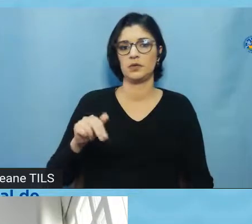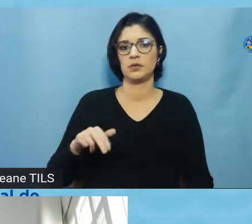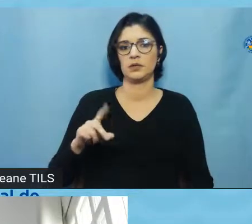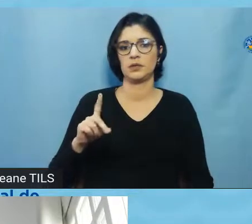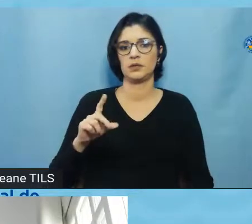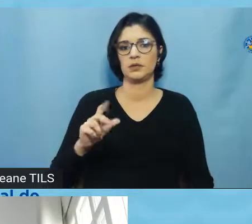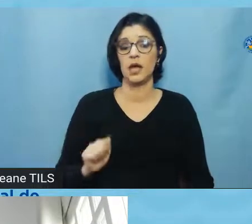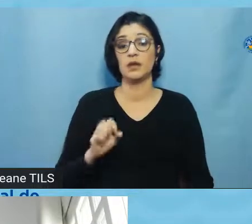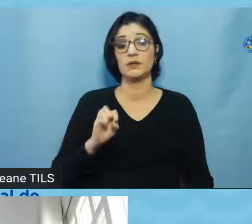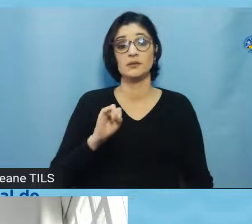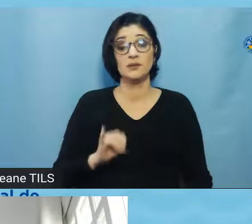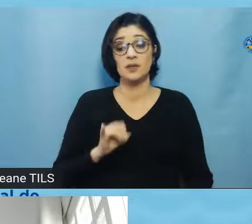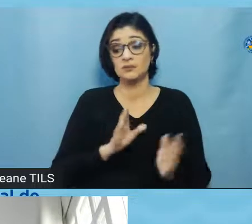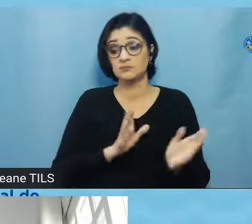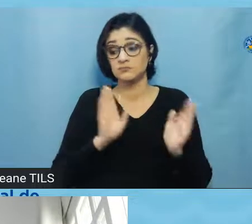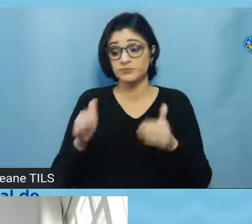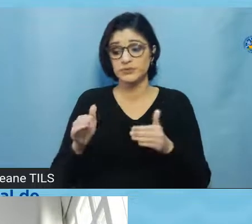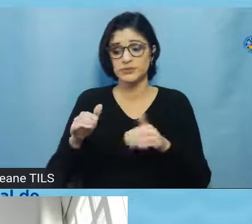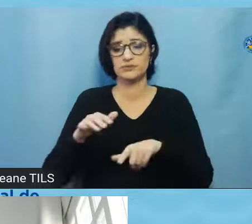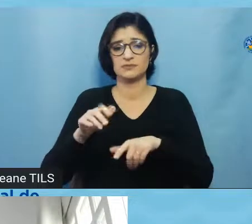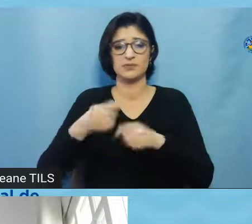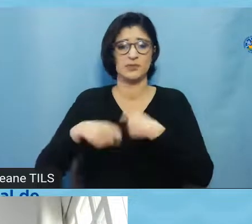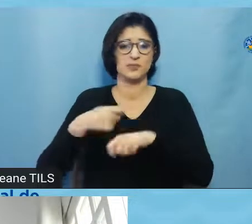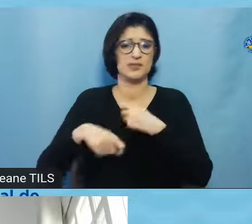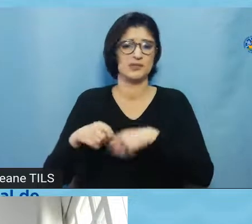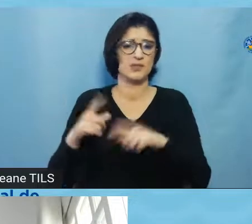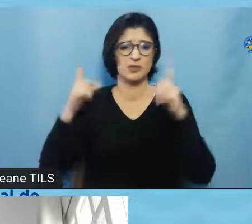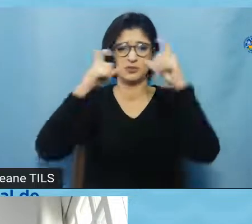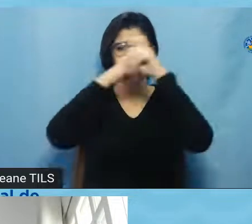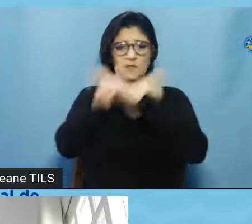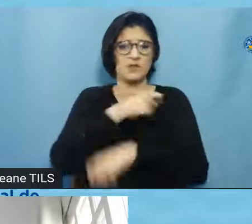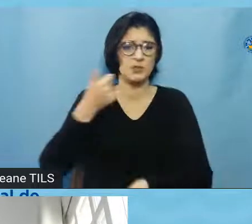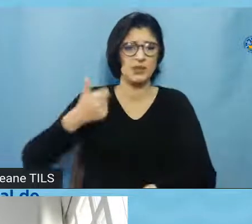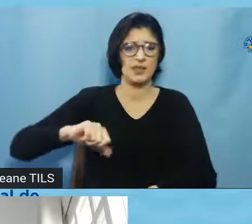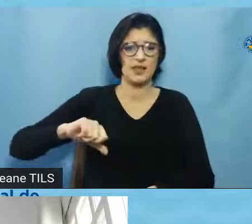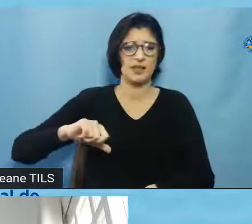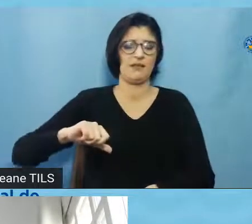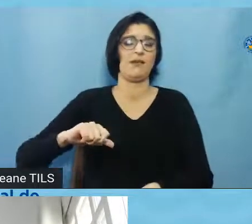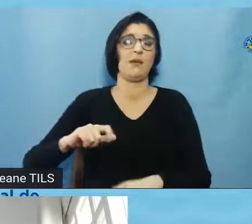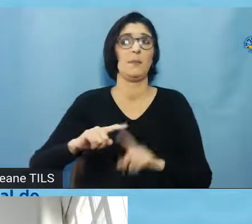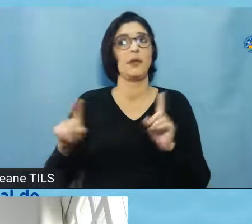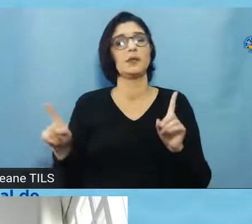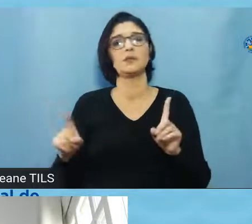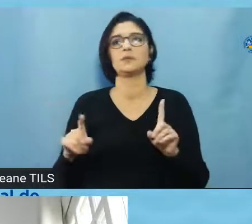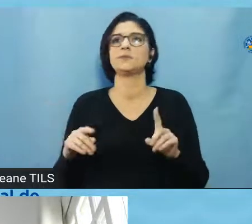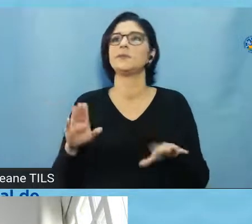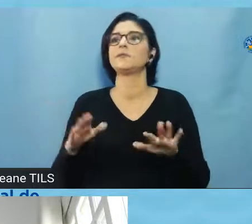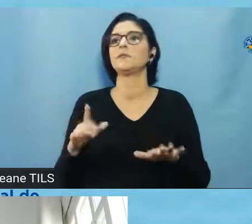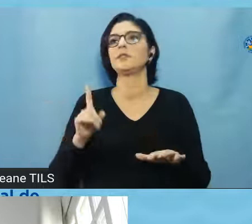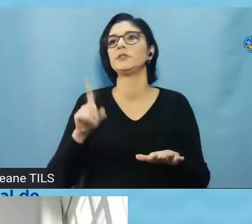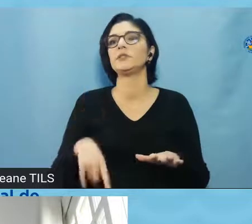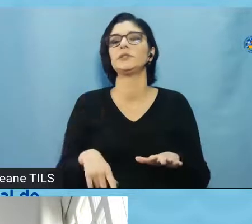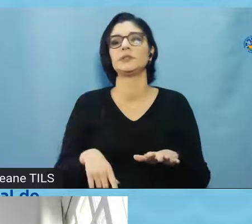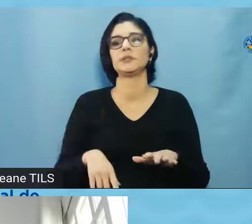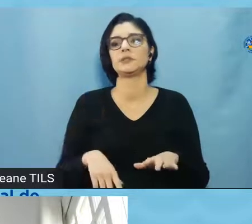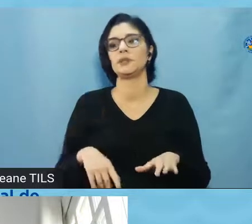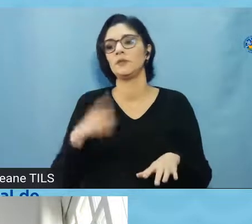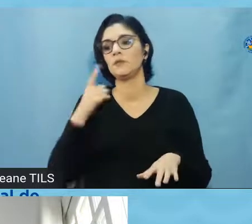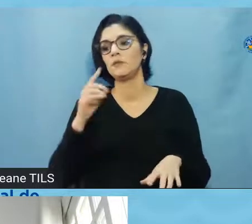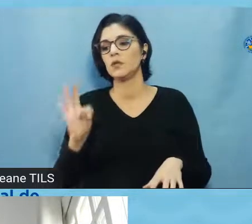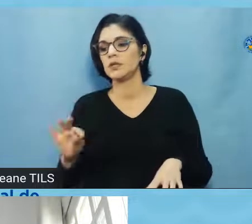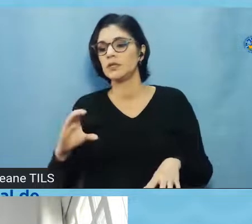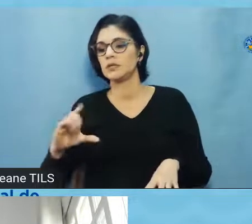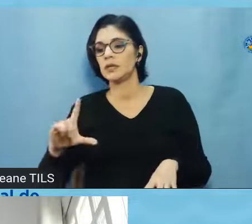mais da administração, é difícil ter um projeto negado, né? Mas as pendências, daqui a pouco, é um ajuste de termos de consentimento, um